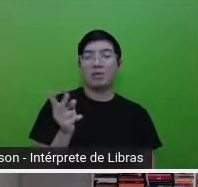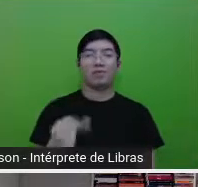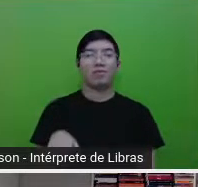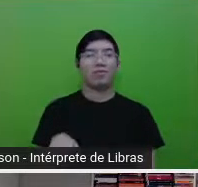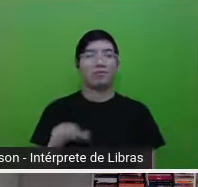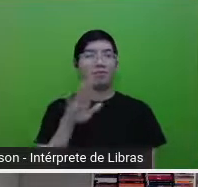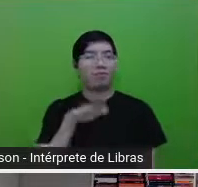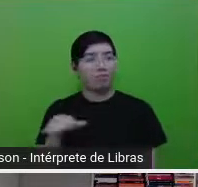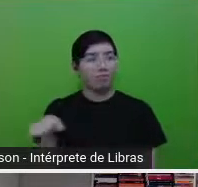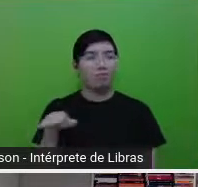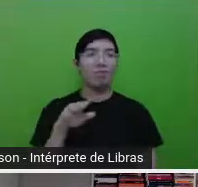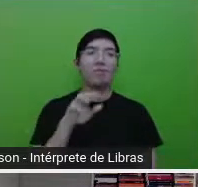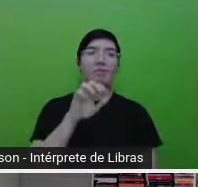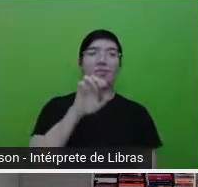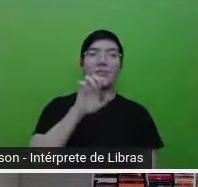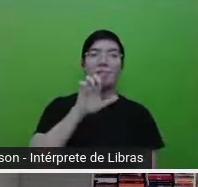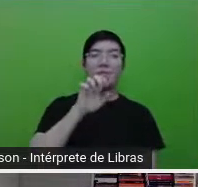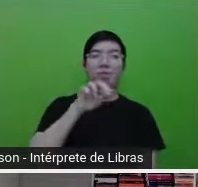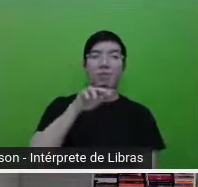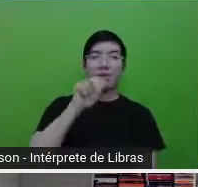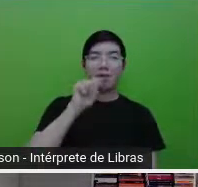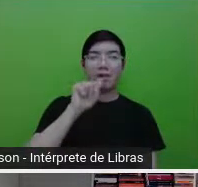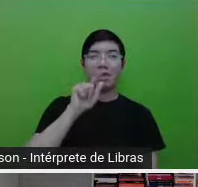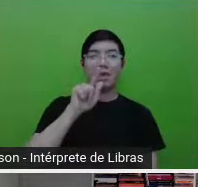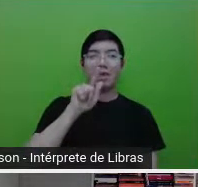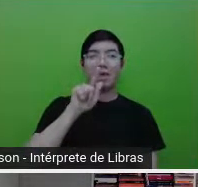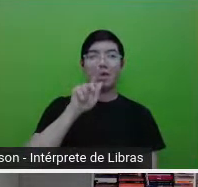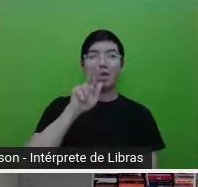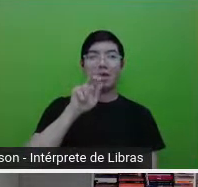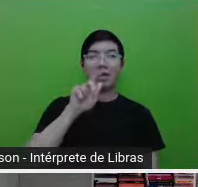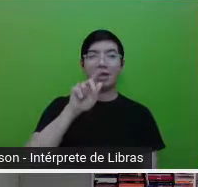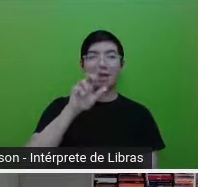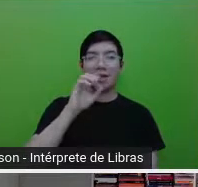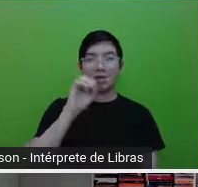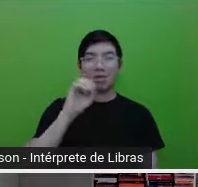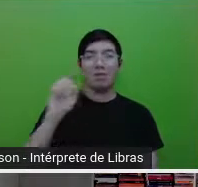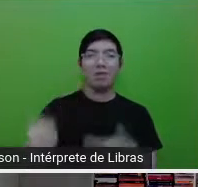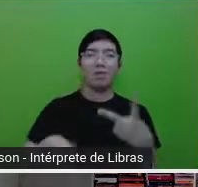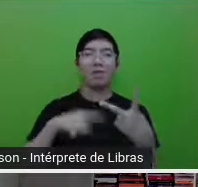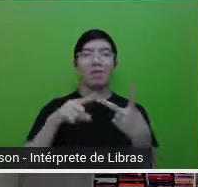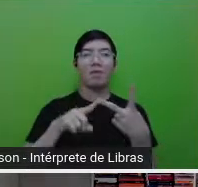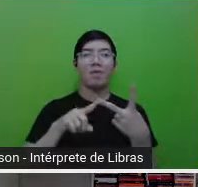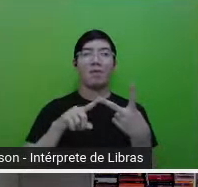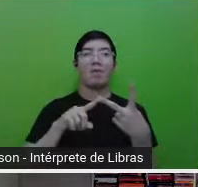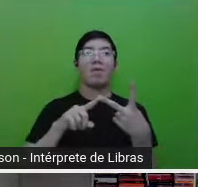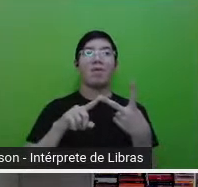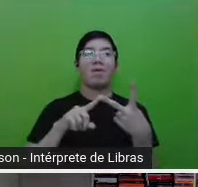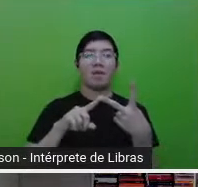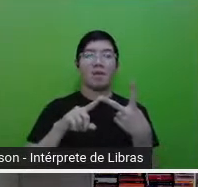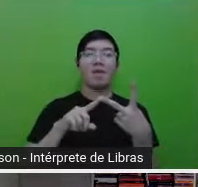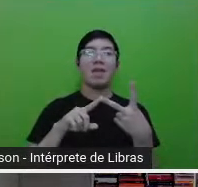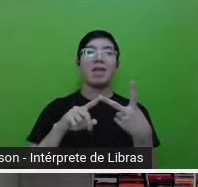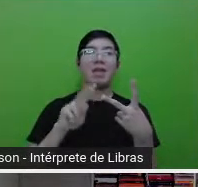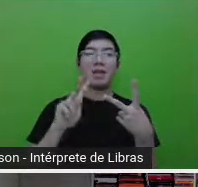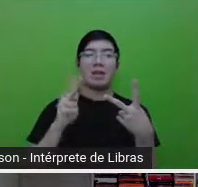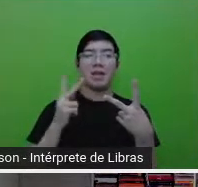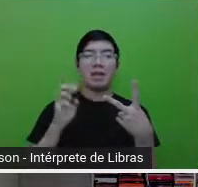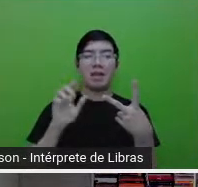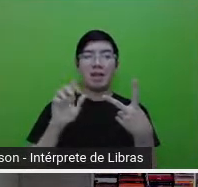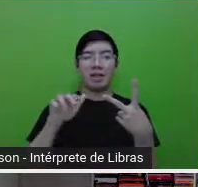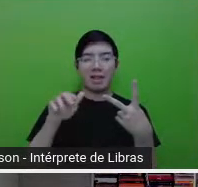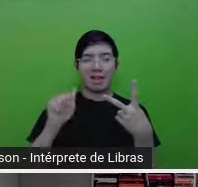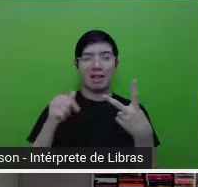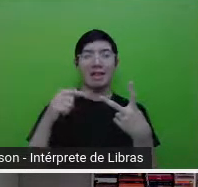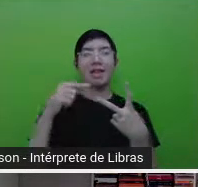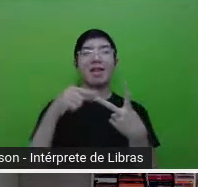que é a Helena Greco. Helena também, né? Mais uma Helena, uma coisa maravilhosa, gente. uma Helena. A